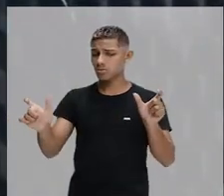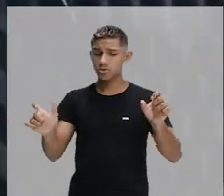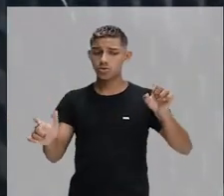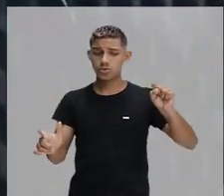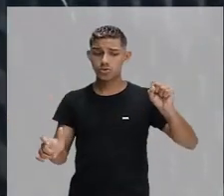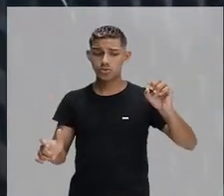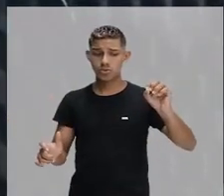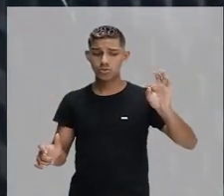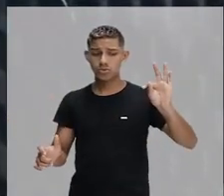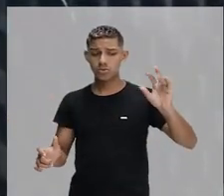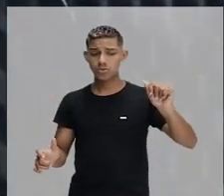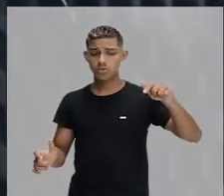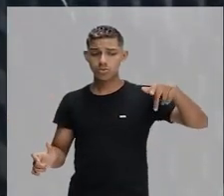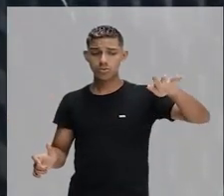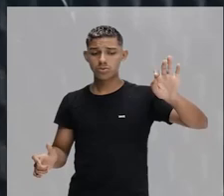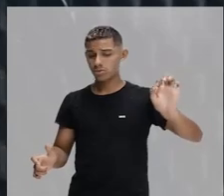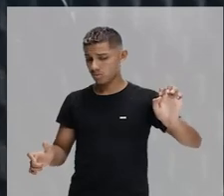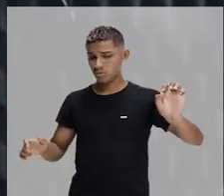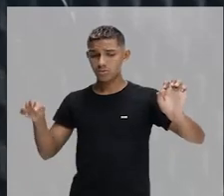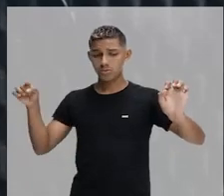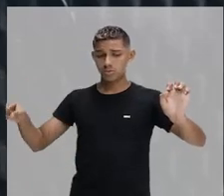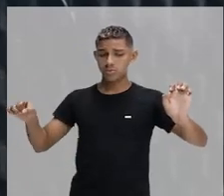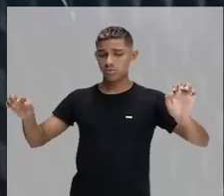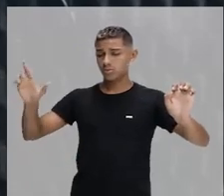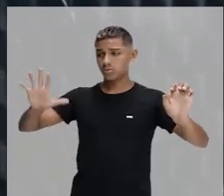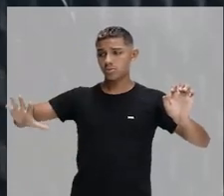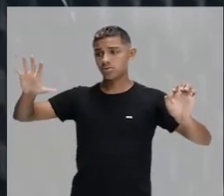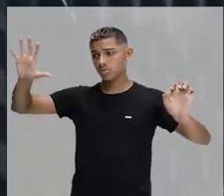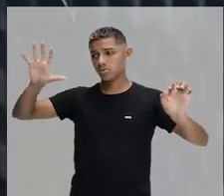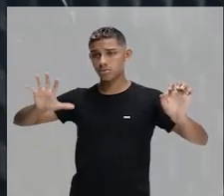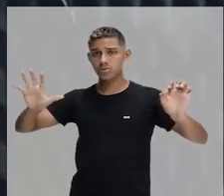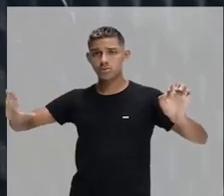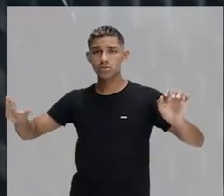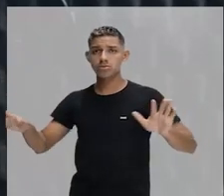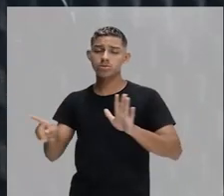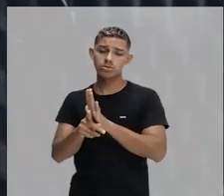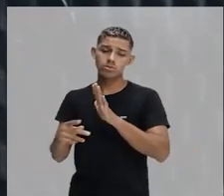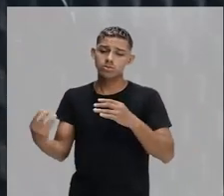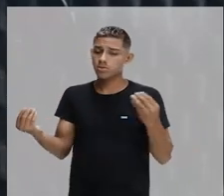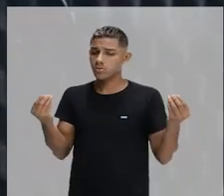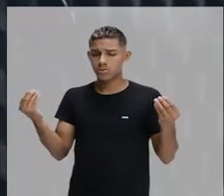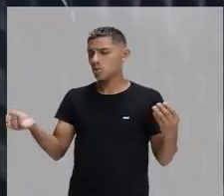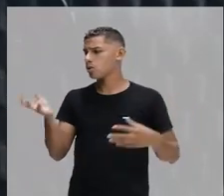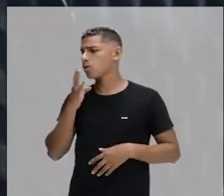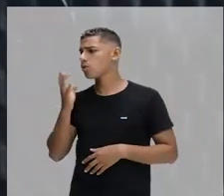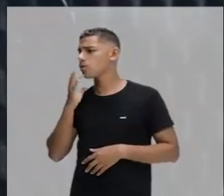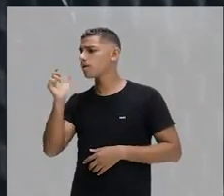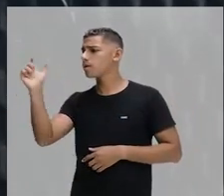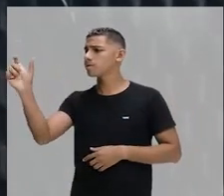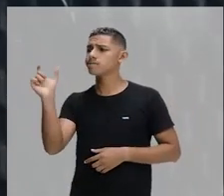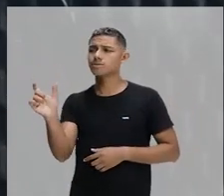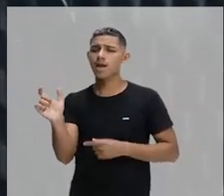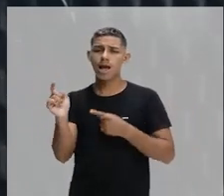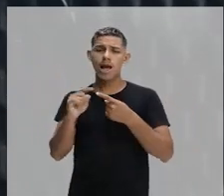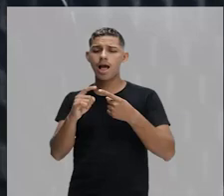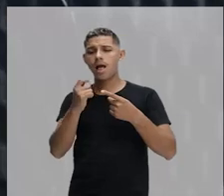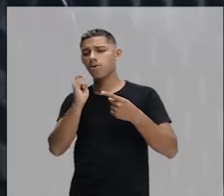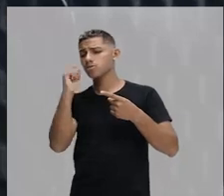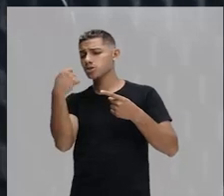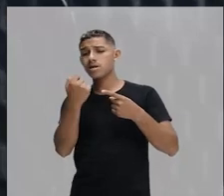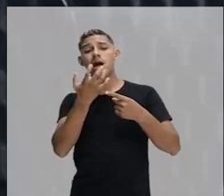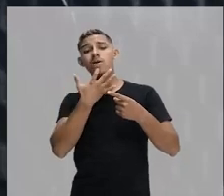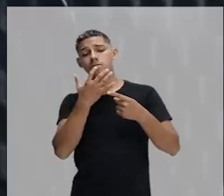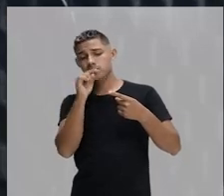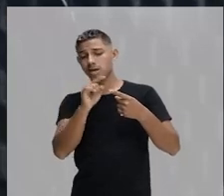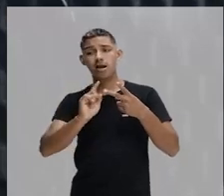palavras que são bem peculiares daquele local. E sotaque é a maneira como a gente se comunica, como a gente pronuncia. Então, essas